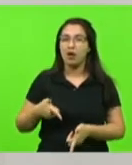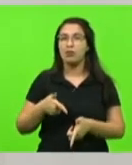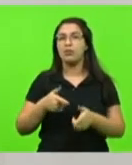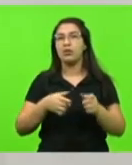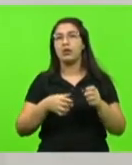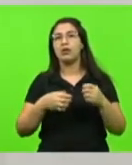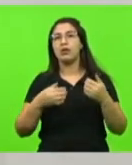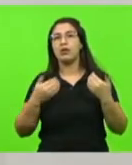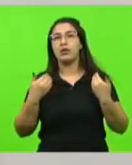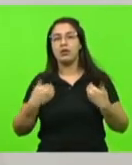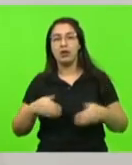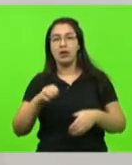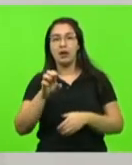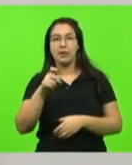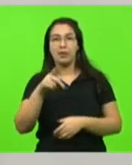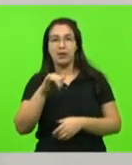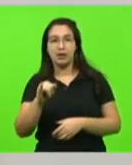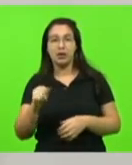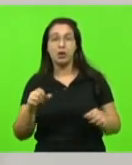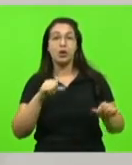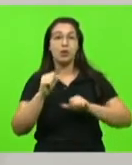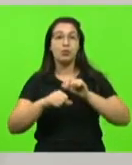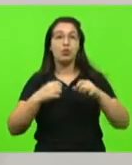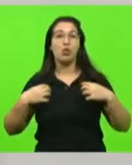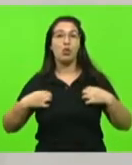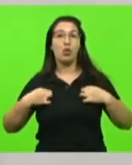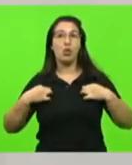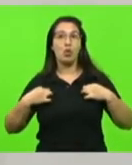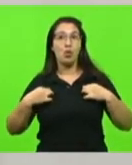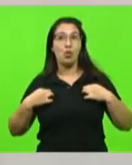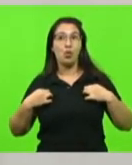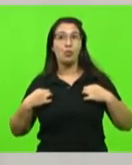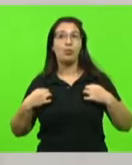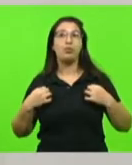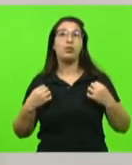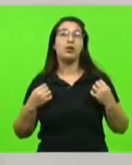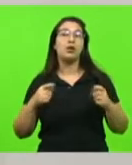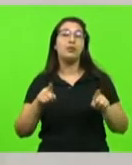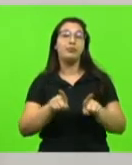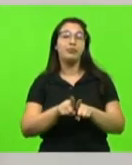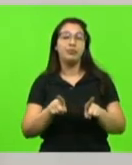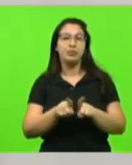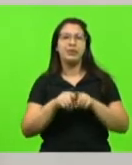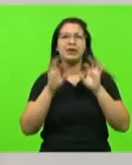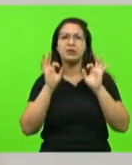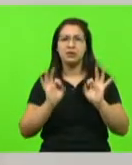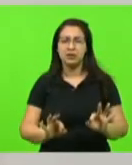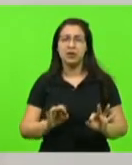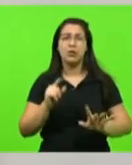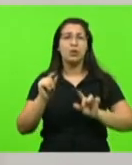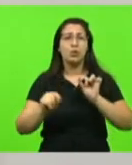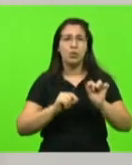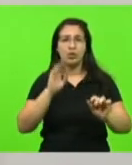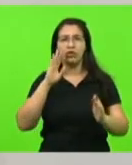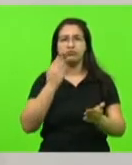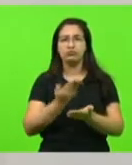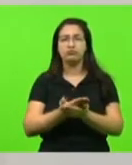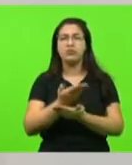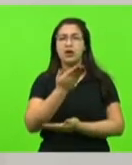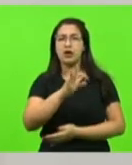Mudamos o fardamento para melhorar a ergonomia do processo e tenho a plena certeza de que o nosso policial,